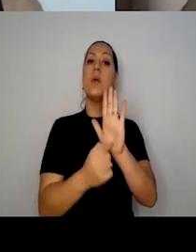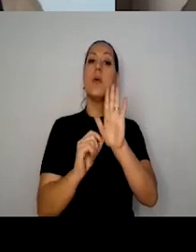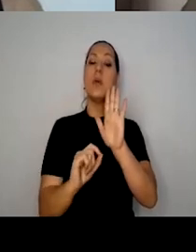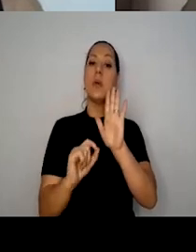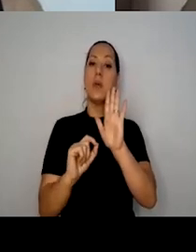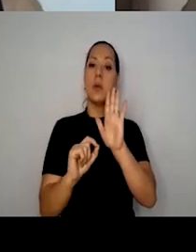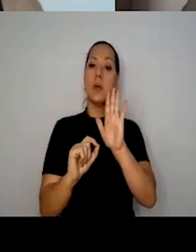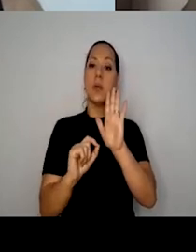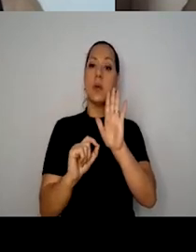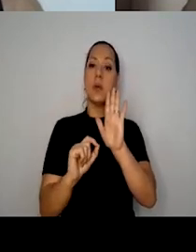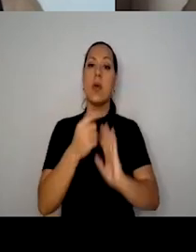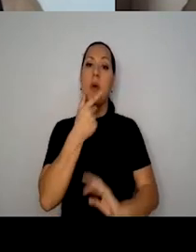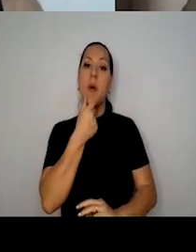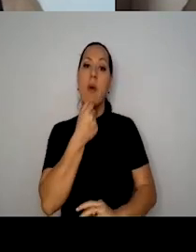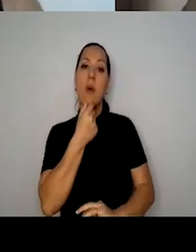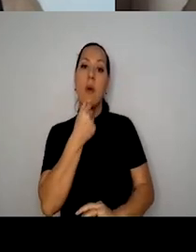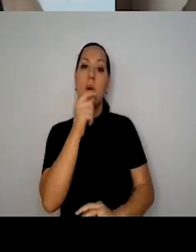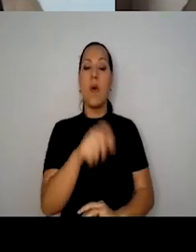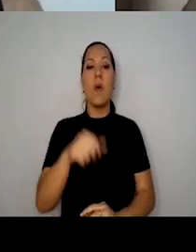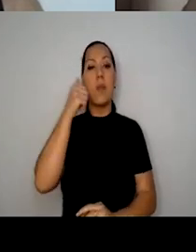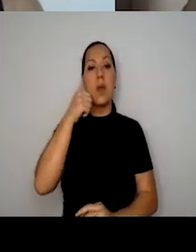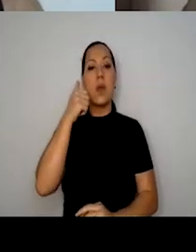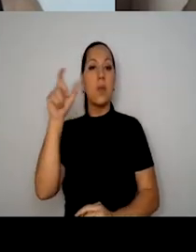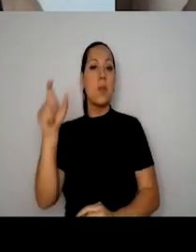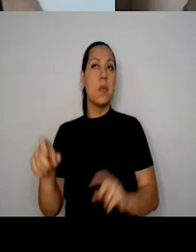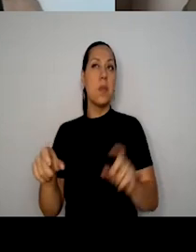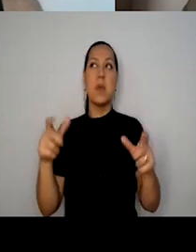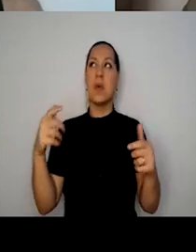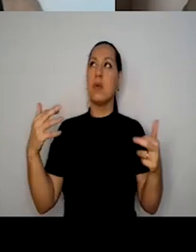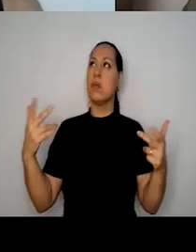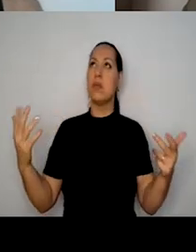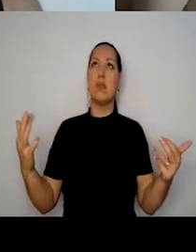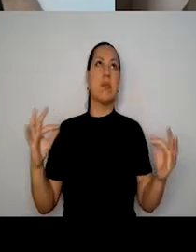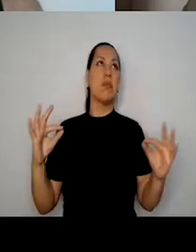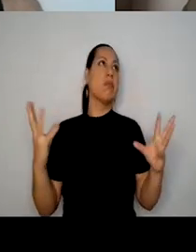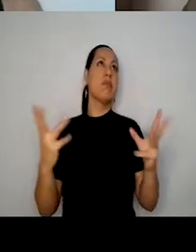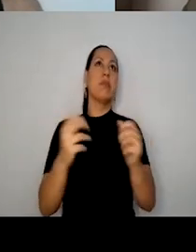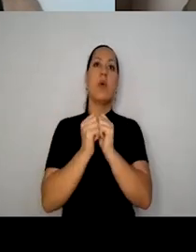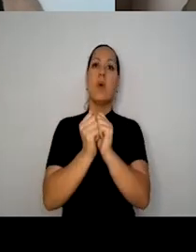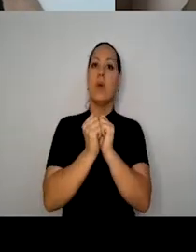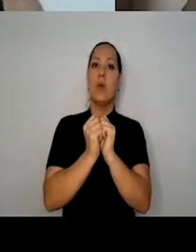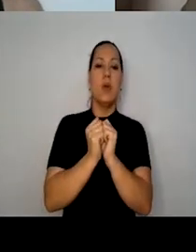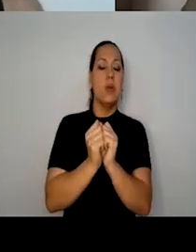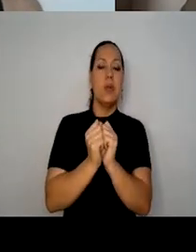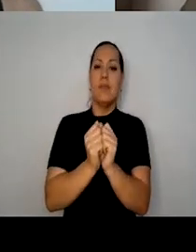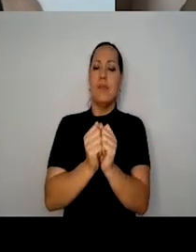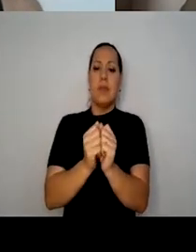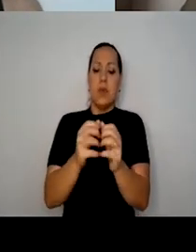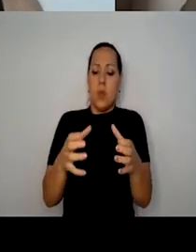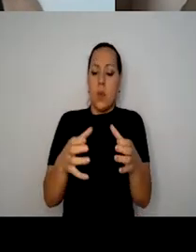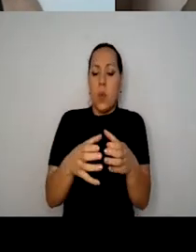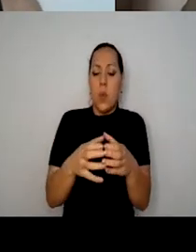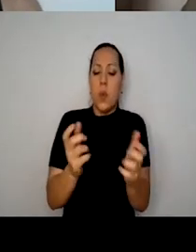homem é homem, mulher é mulher, todos, todos juntos, numa pequena comunidade,